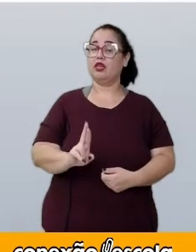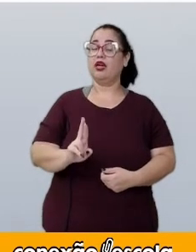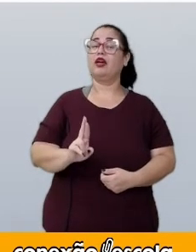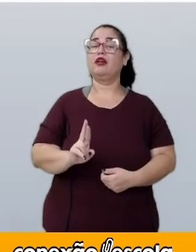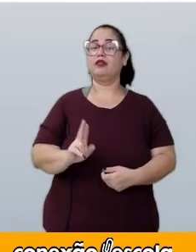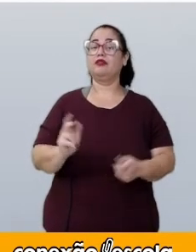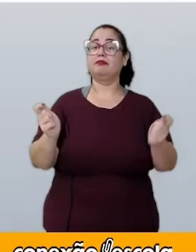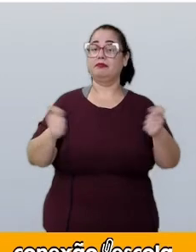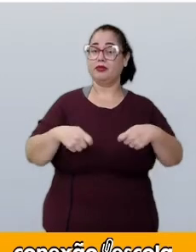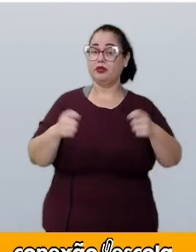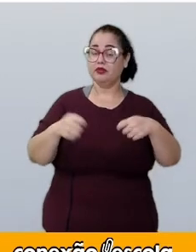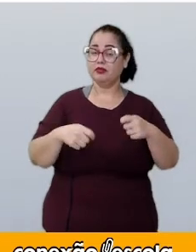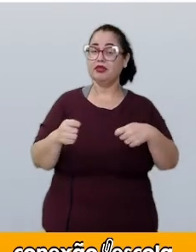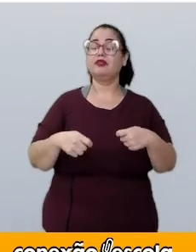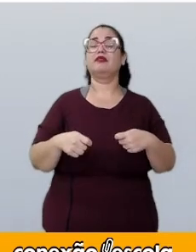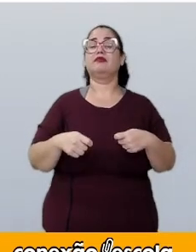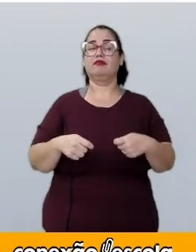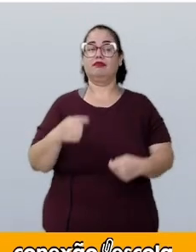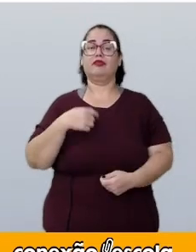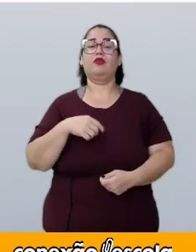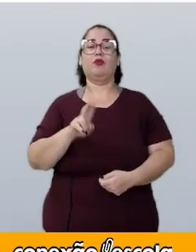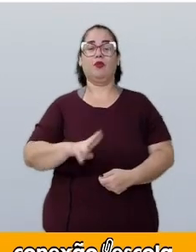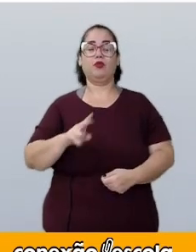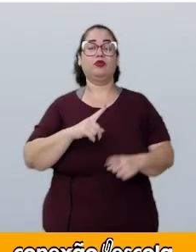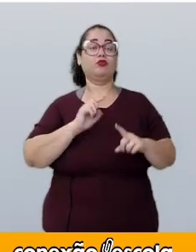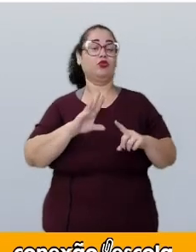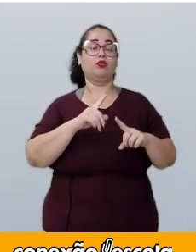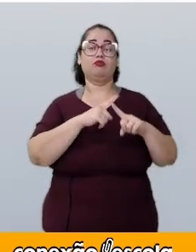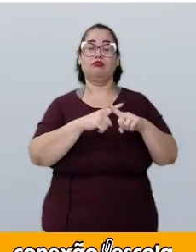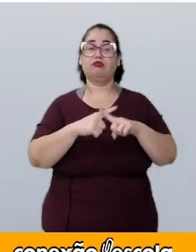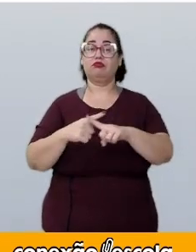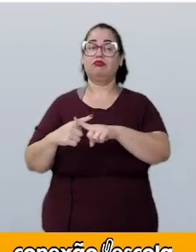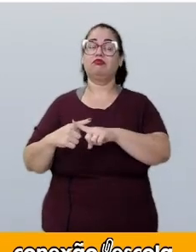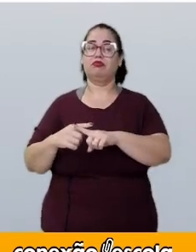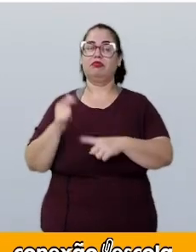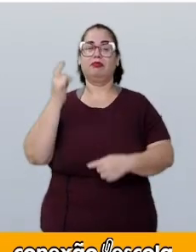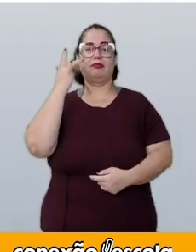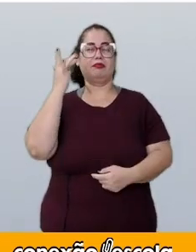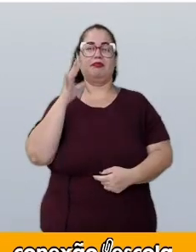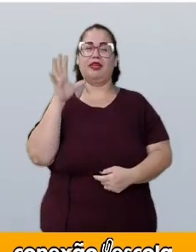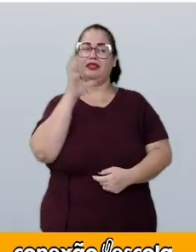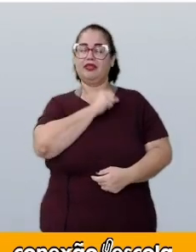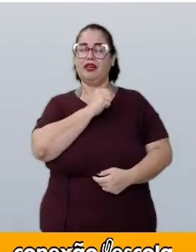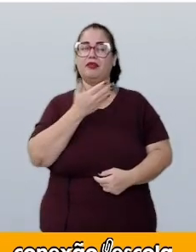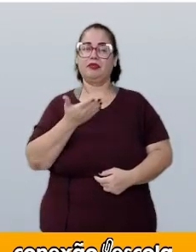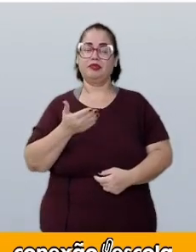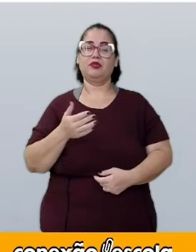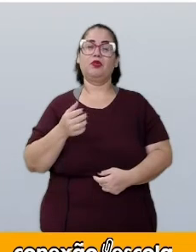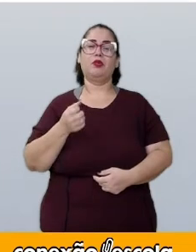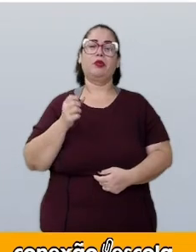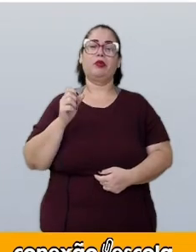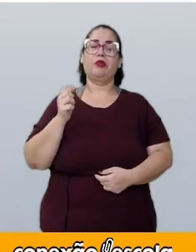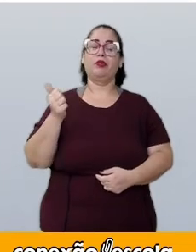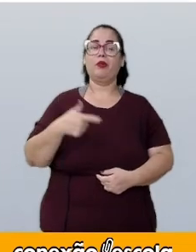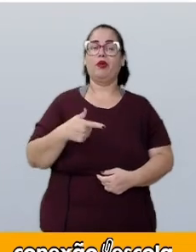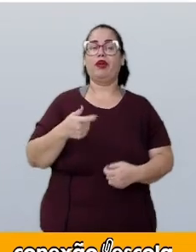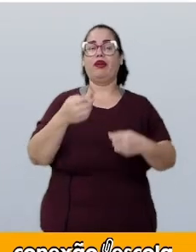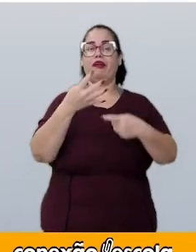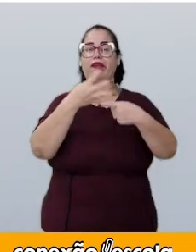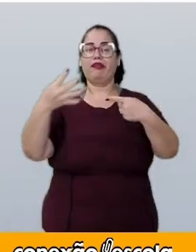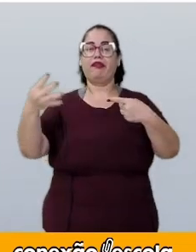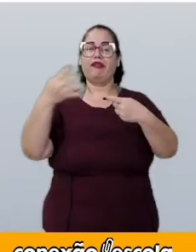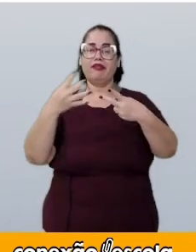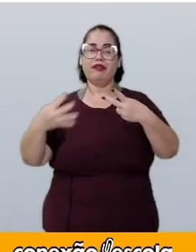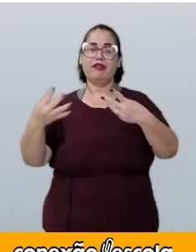de possibilidades, eu faço a multiplicação, que é bem mais rápida do que construir a